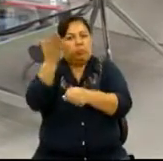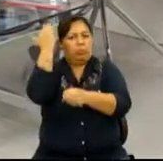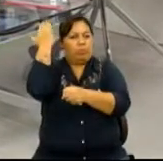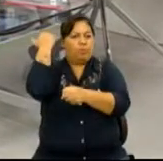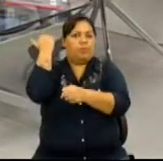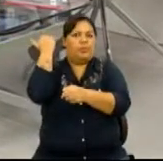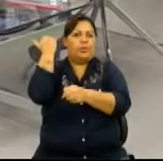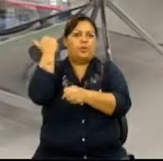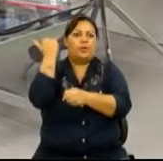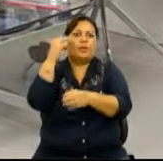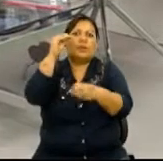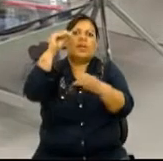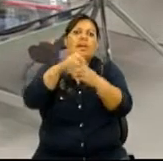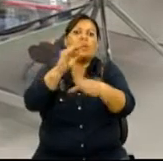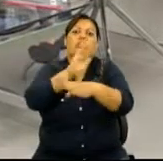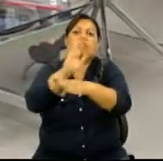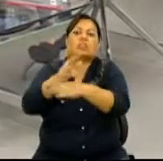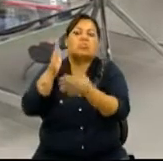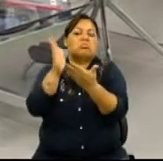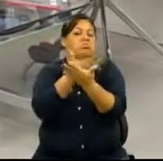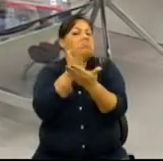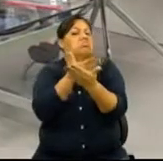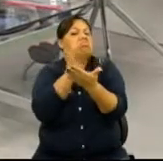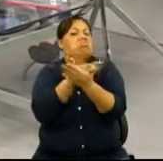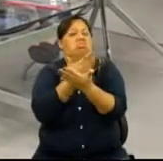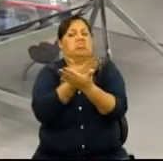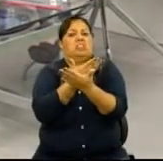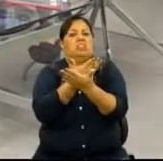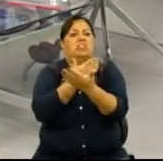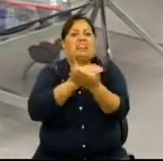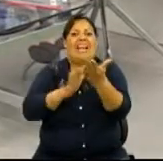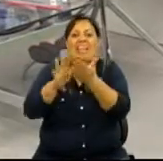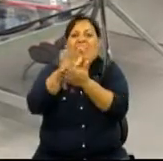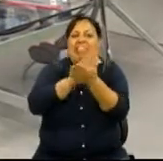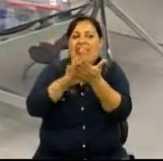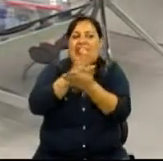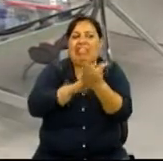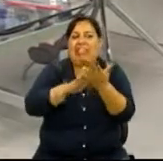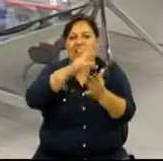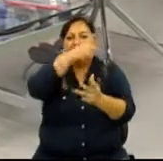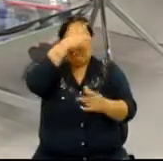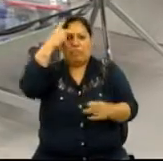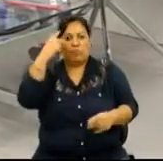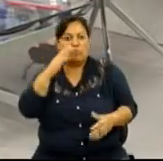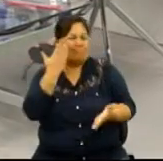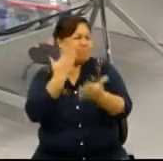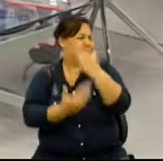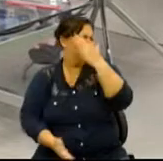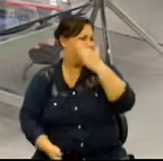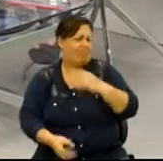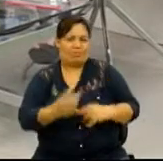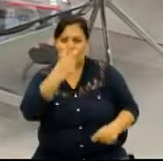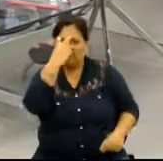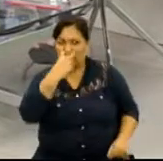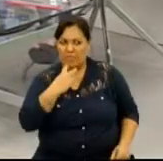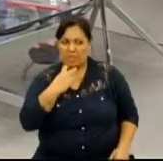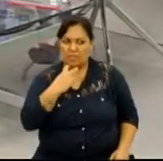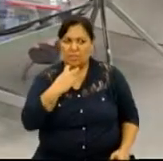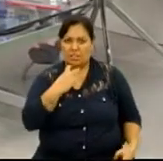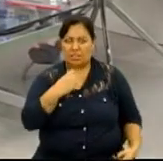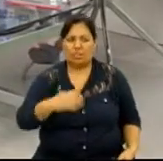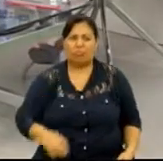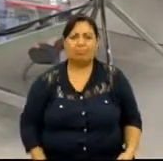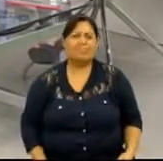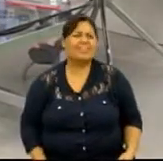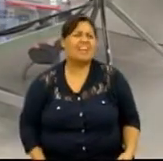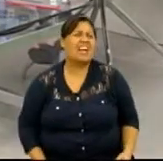e ver a absoluta falta de recursos, que não havia livros, não havia condições. Então, a pessoa que perdia a visão, ela